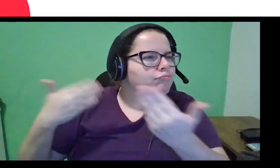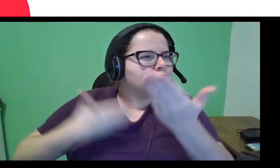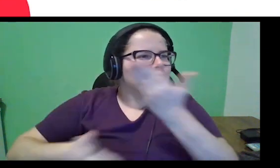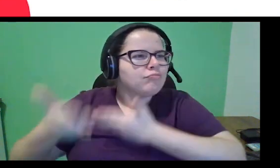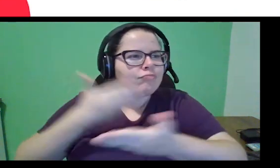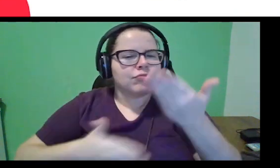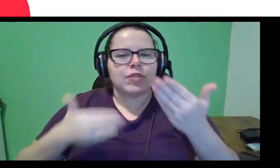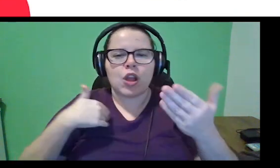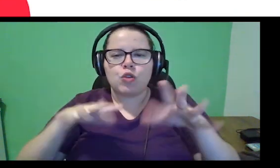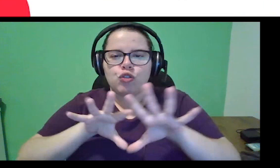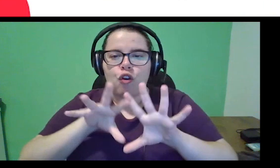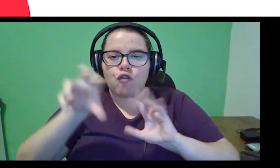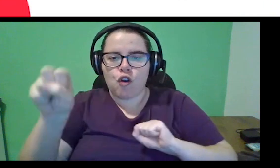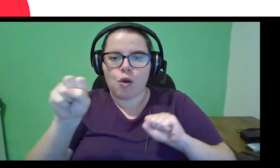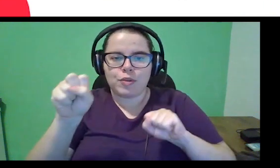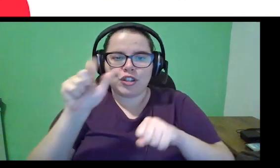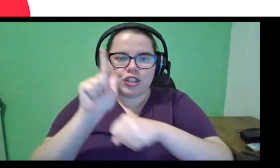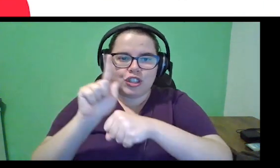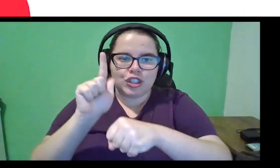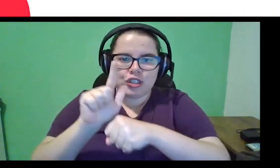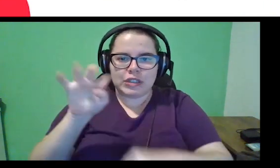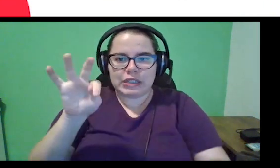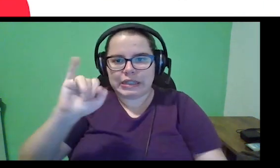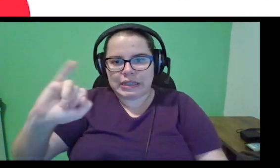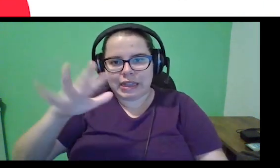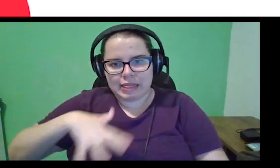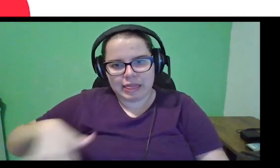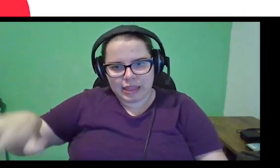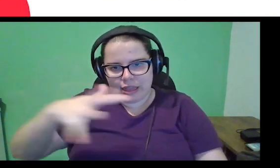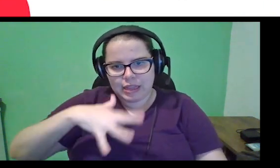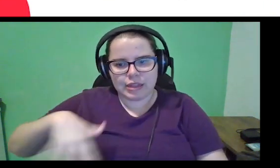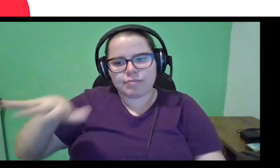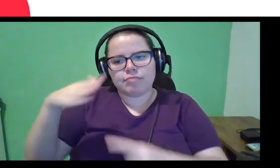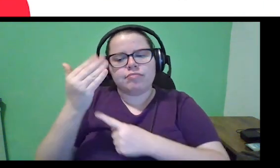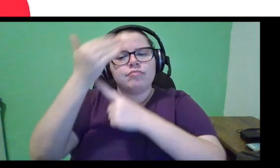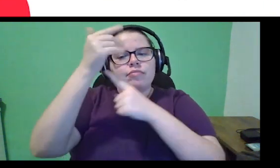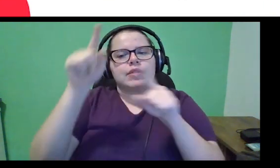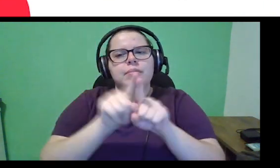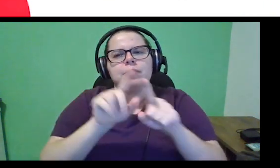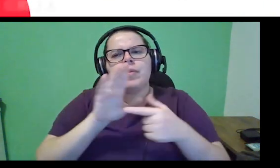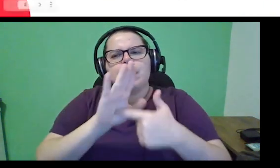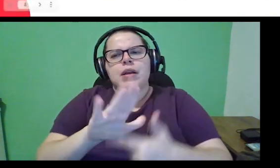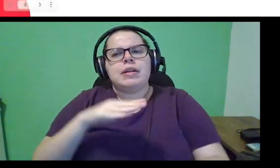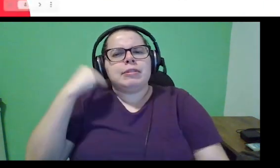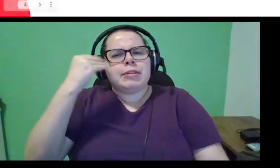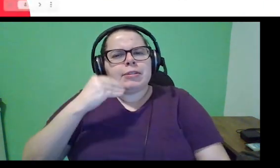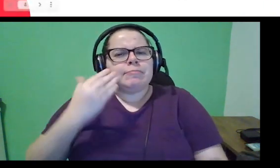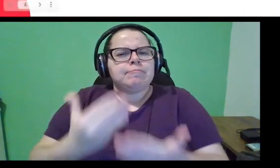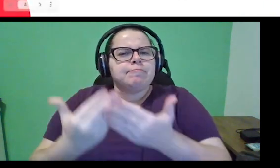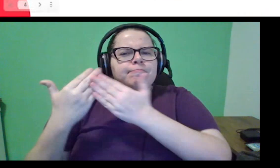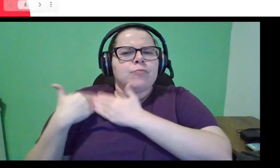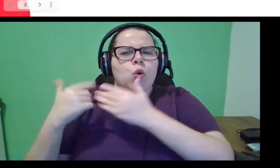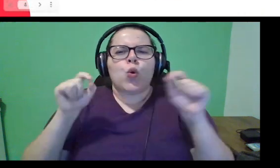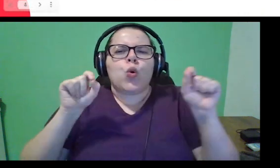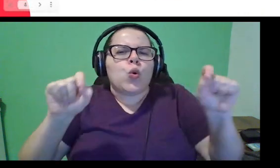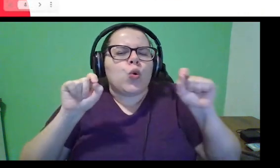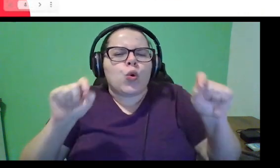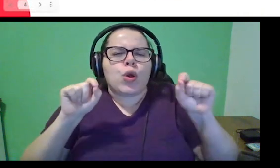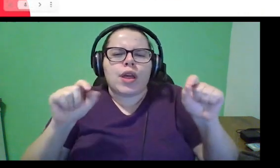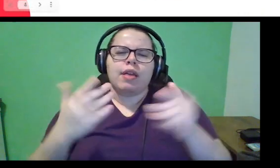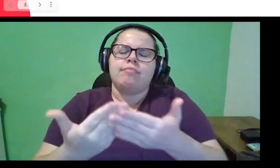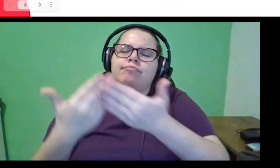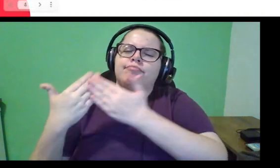Eu sou formado em gestão em TI, né, e passando um pouquinho da minha missão, né, gente, a minha missão, ela